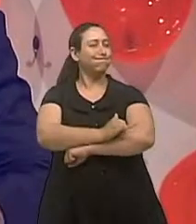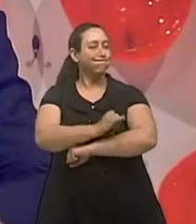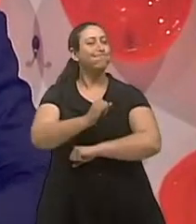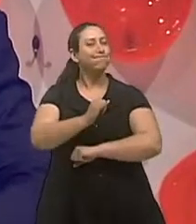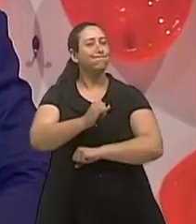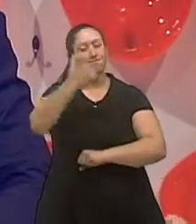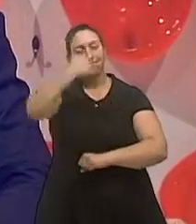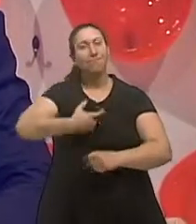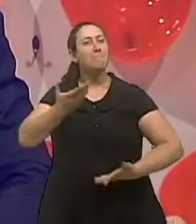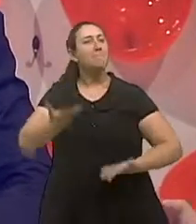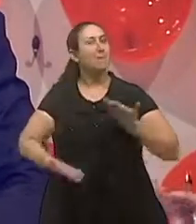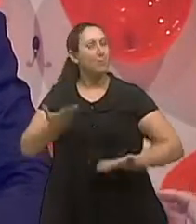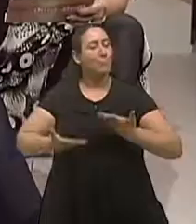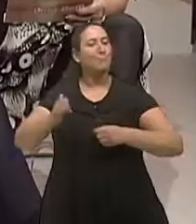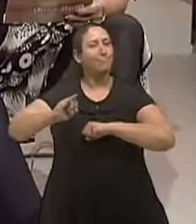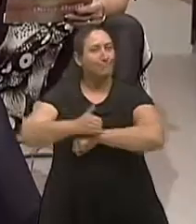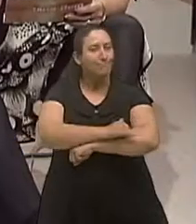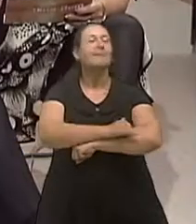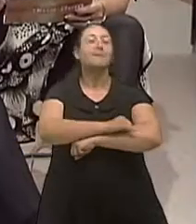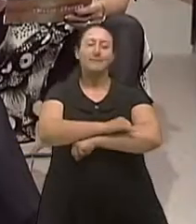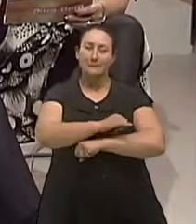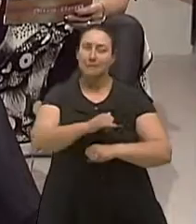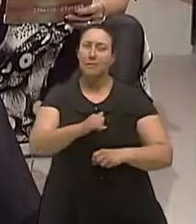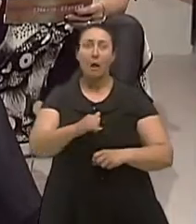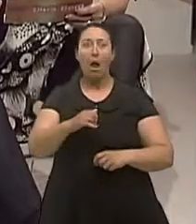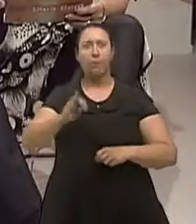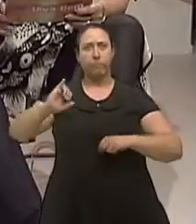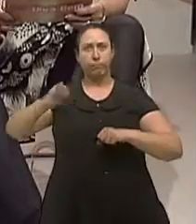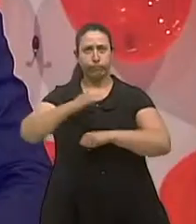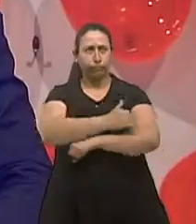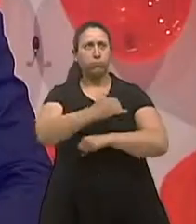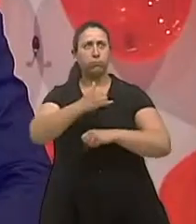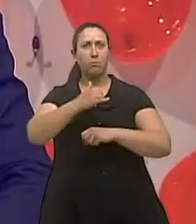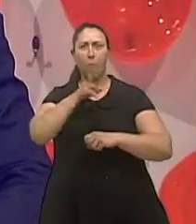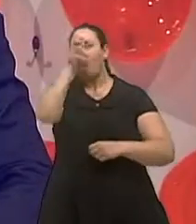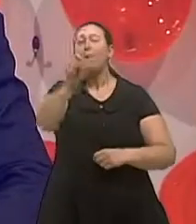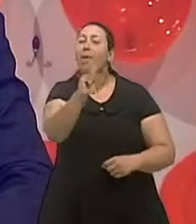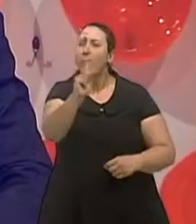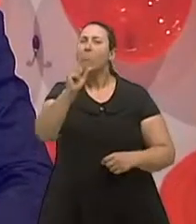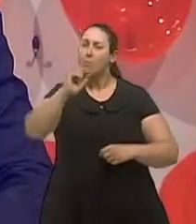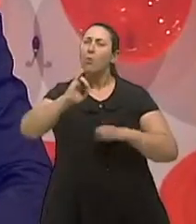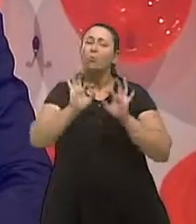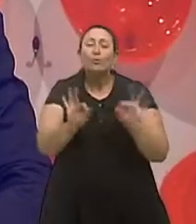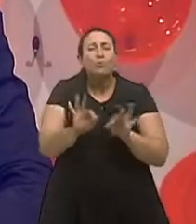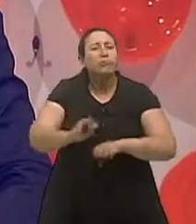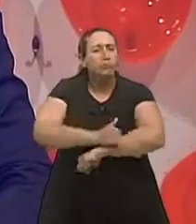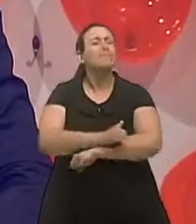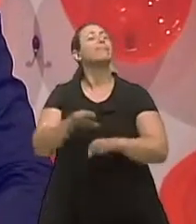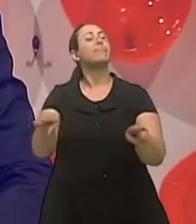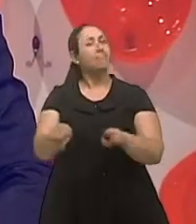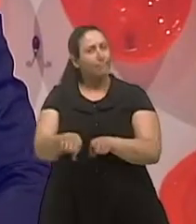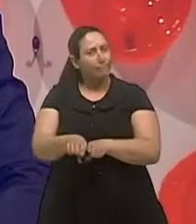do sobrepeso... O sobrepeso, não precisa nem ser obeso. Nem precisa ser obeso. O sobrepeso já está associado a uma